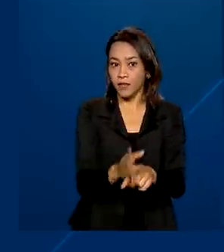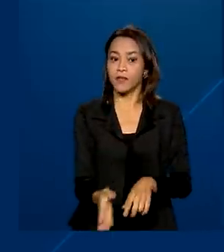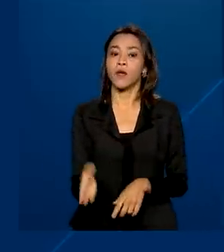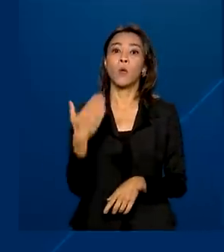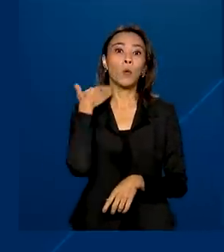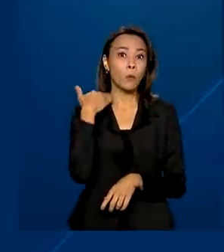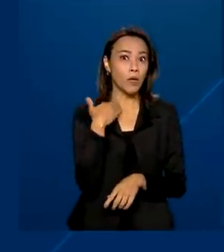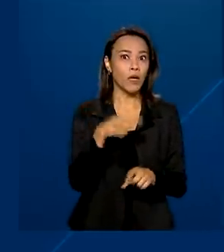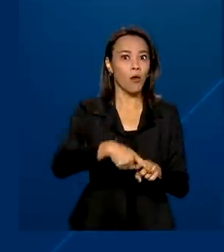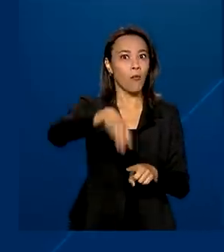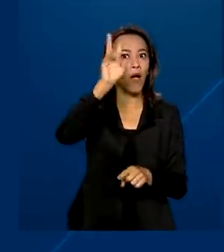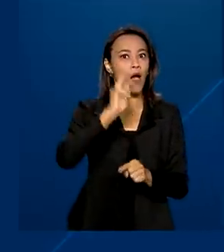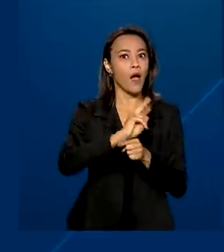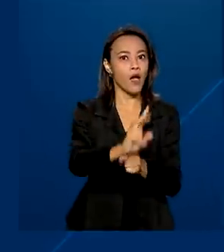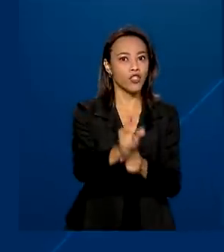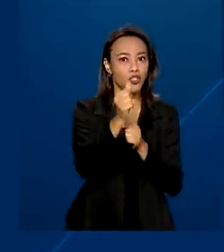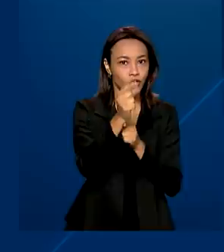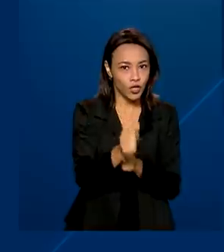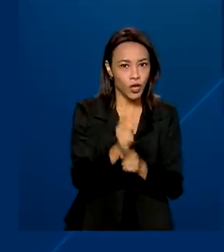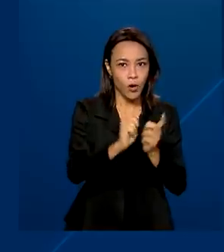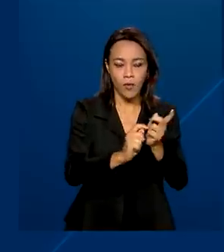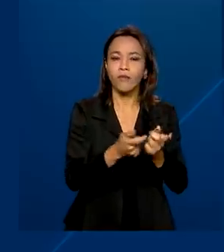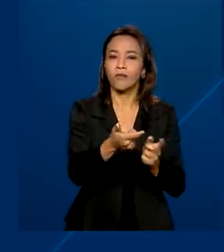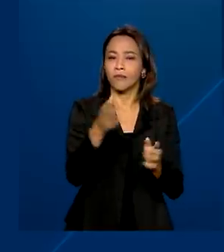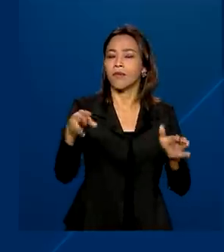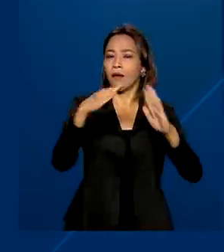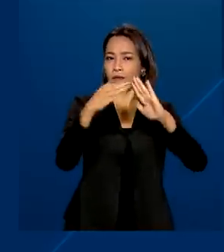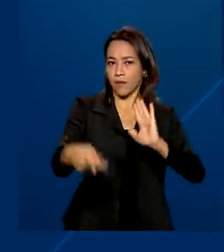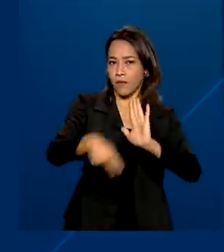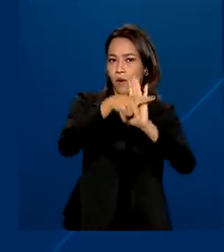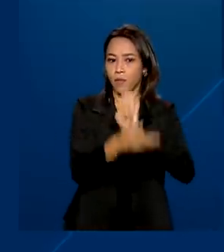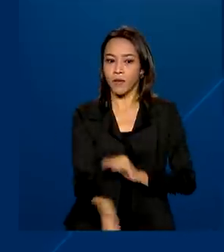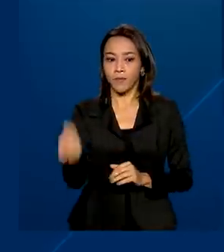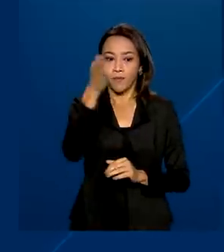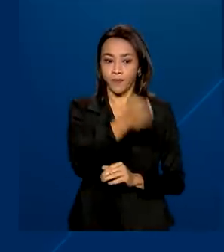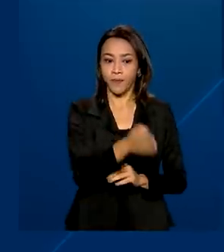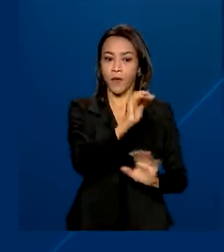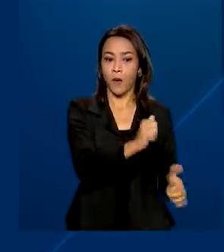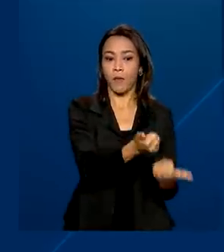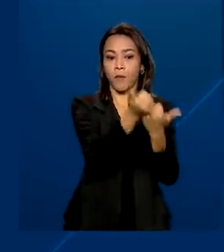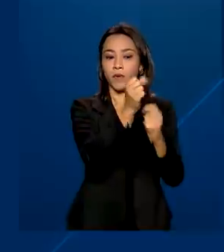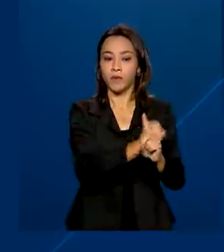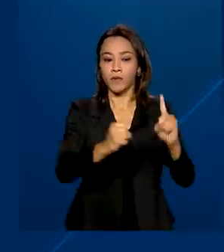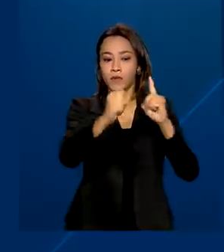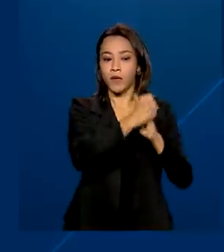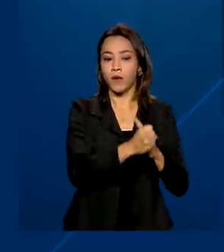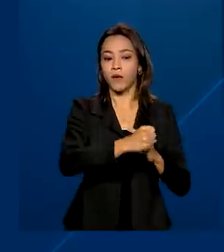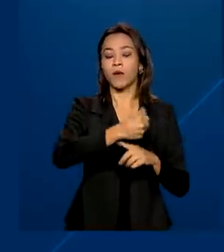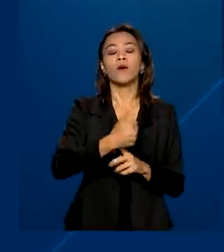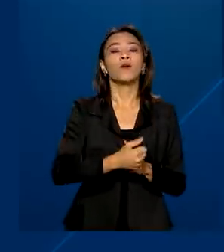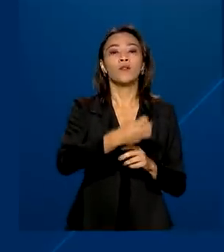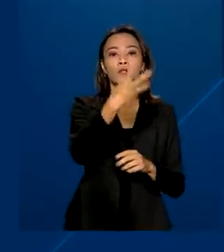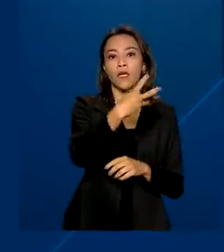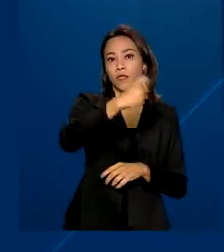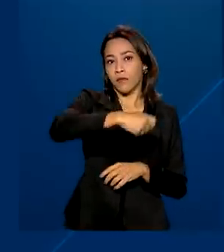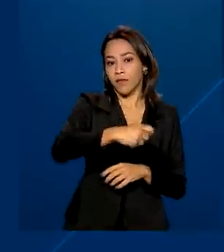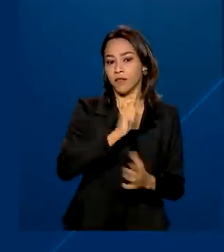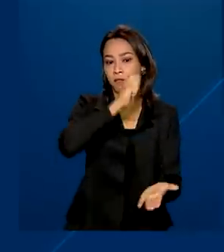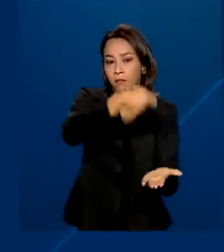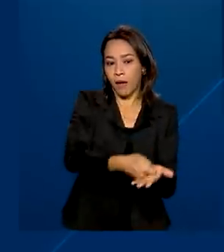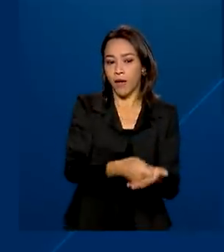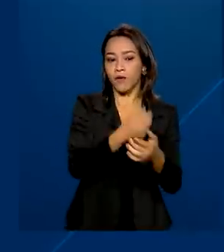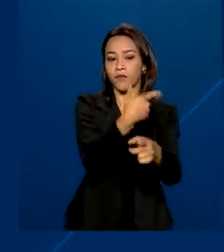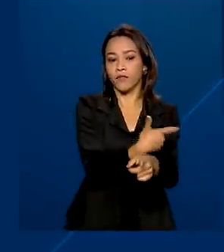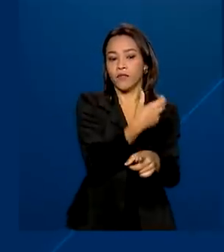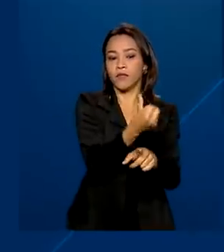como o maior financiador da casa própria. Em relação aos benefícios sociais, só no segundo trimestre, foram pagos 26